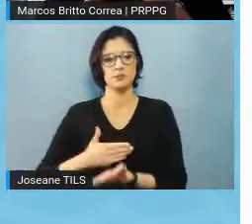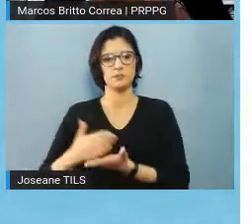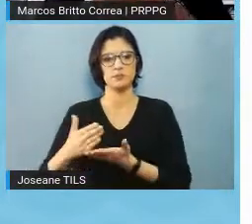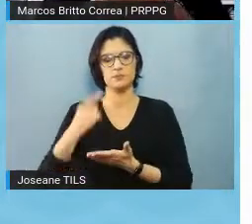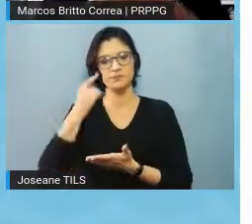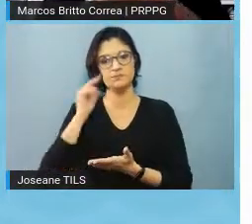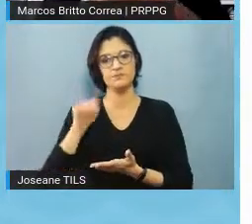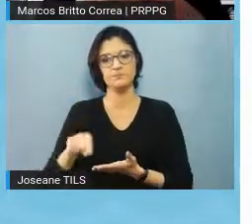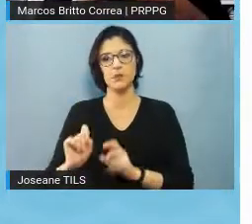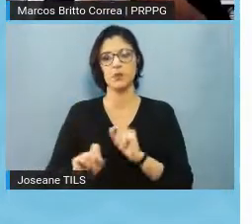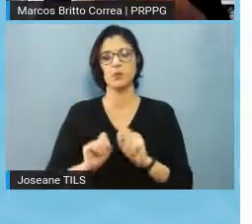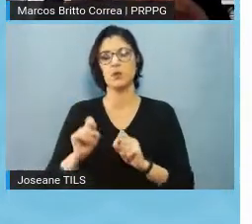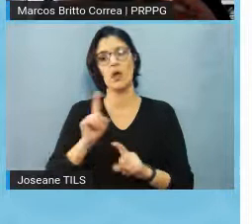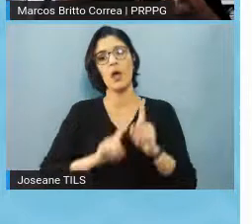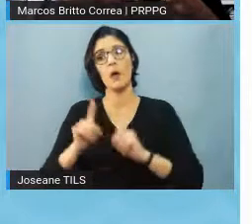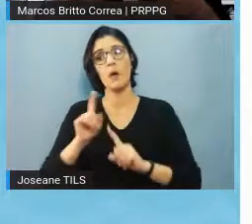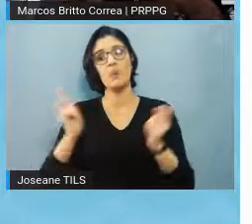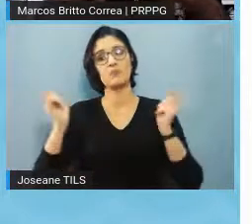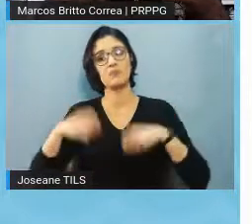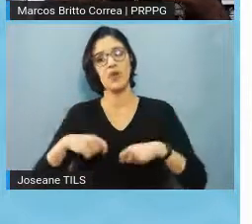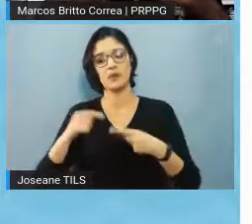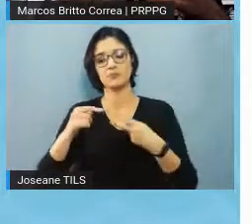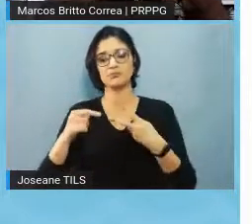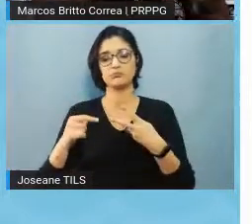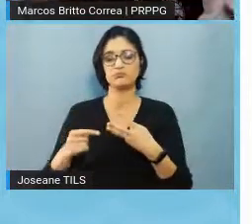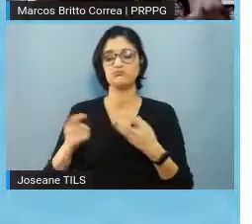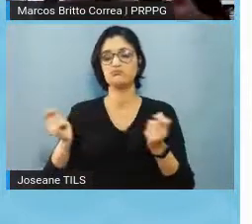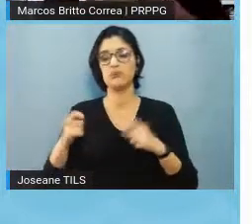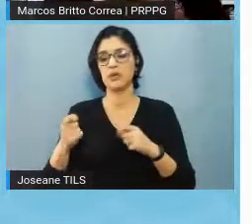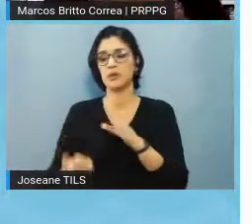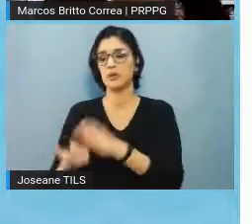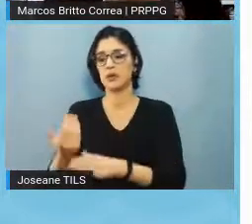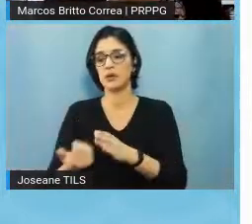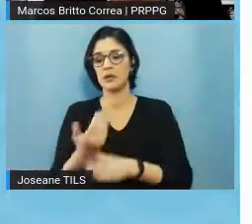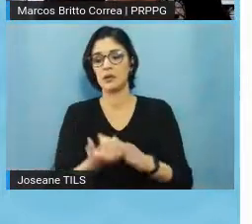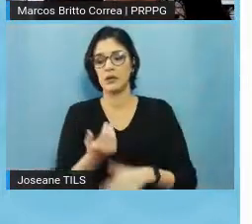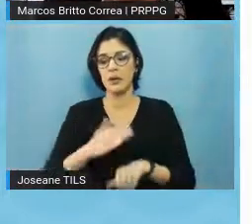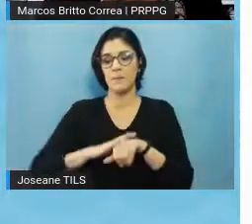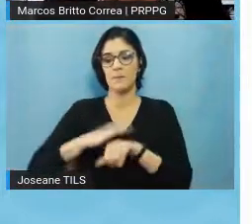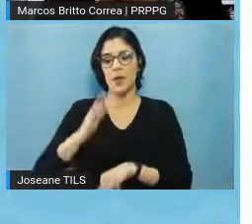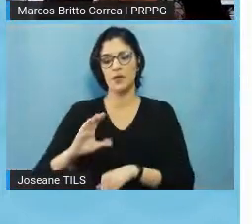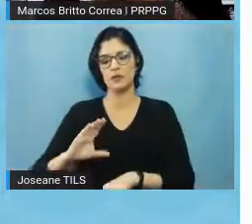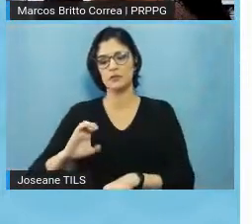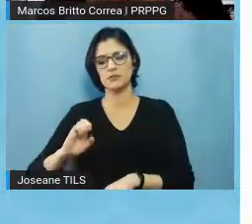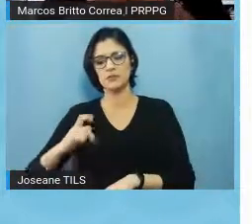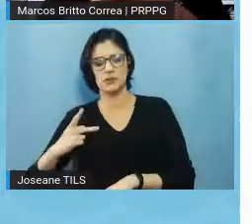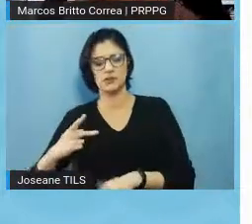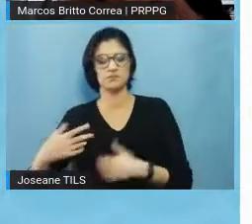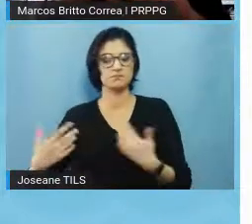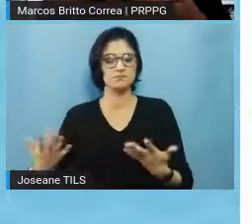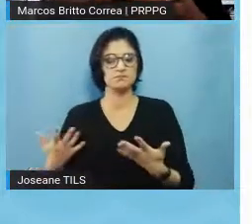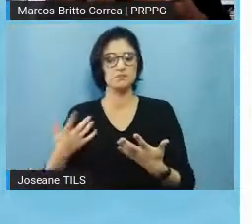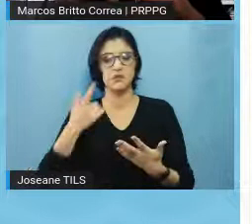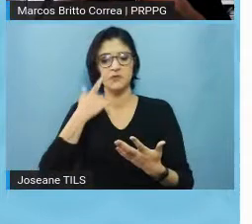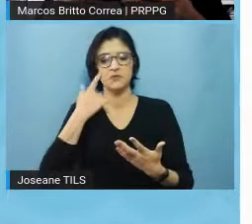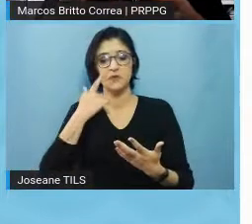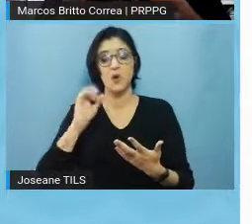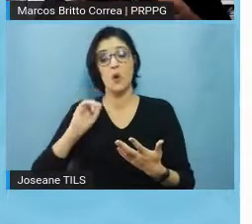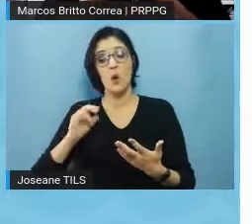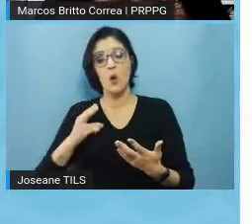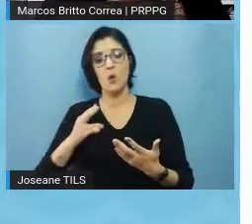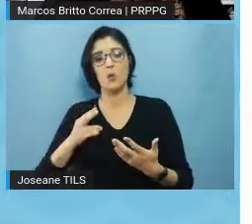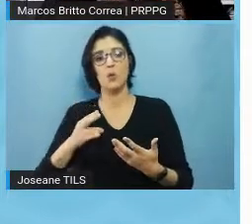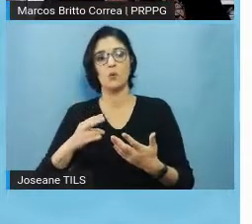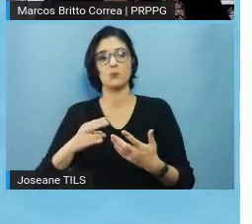possibilidades, né, se aventurou, se considerou a hipótese de partirmos para uma unificação dos